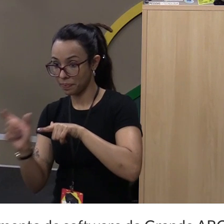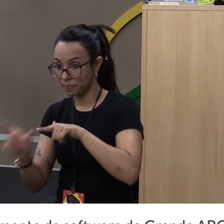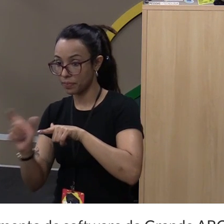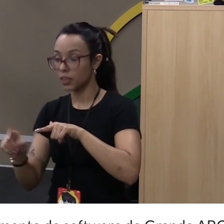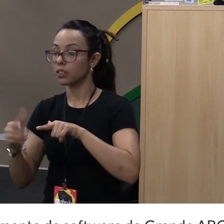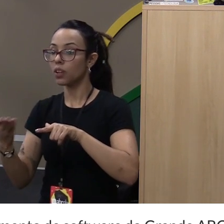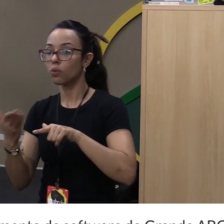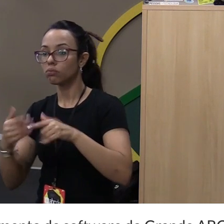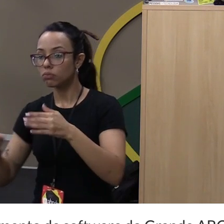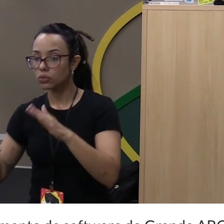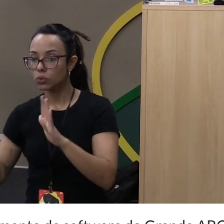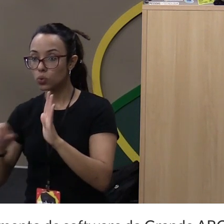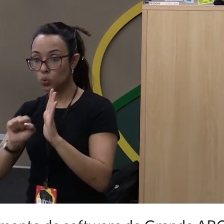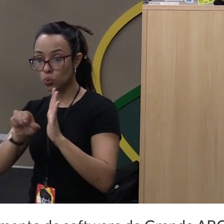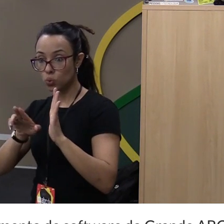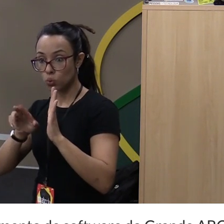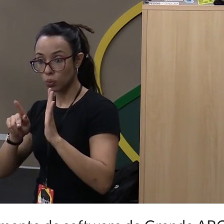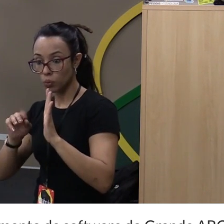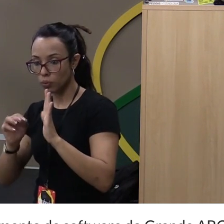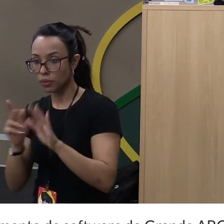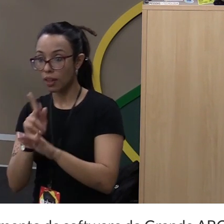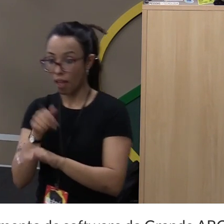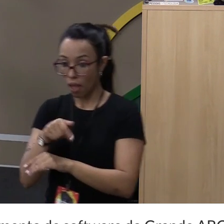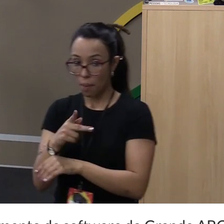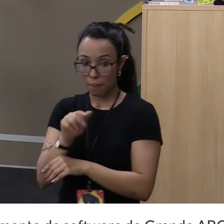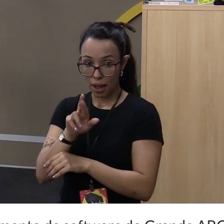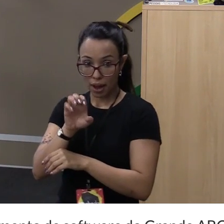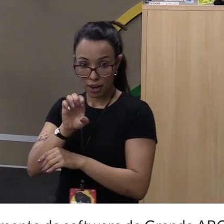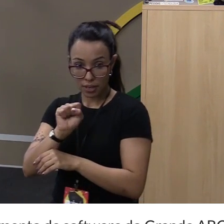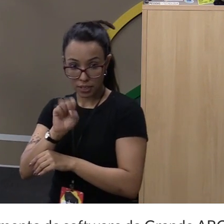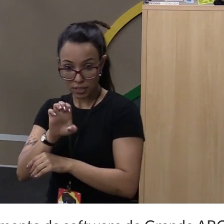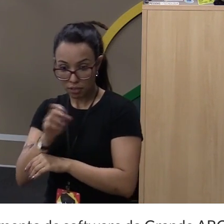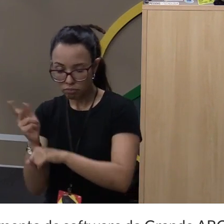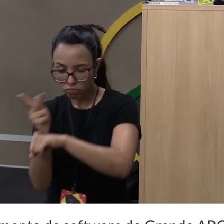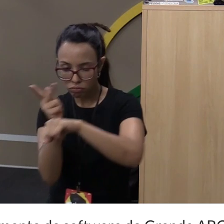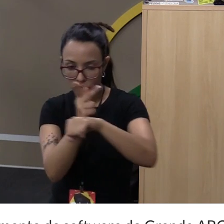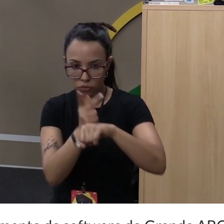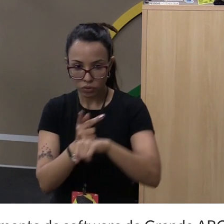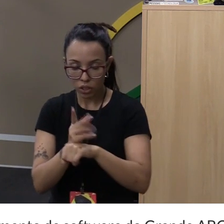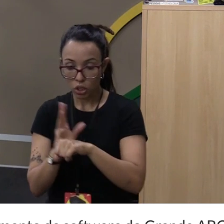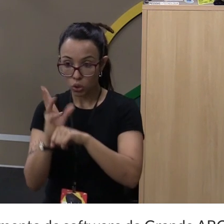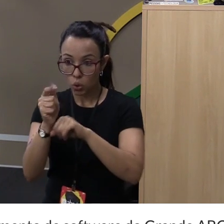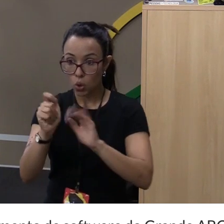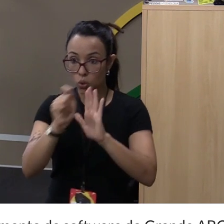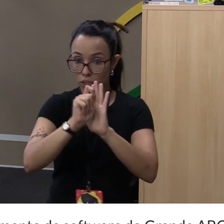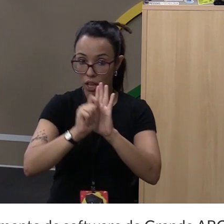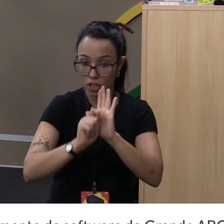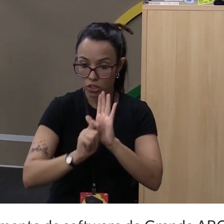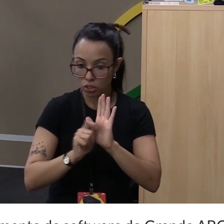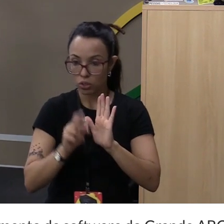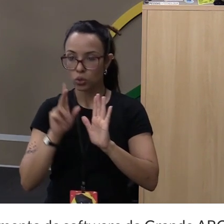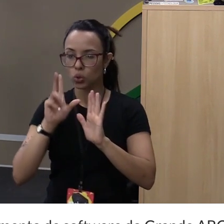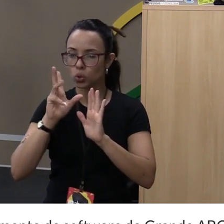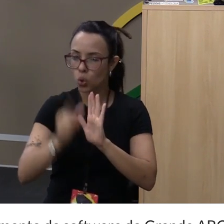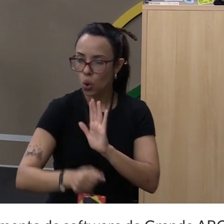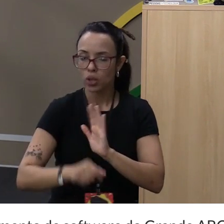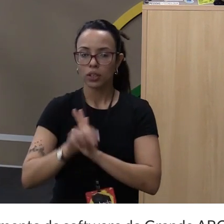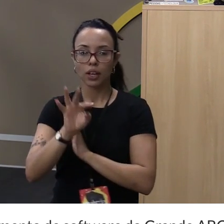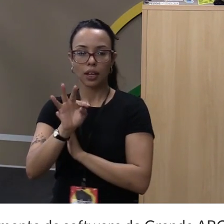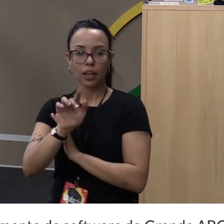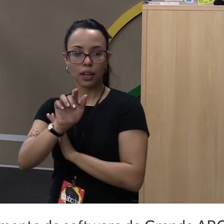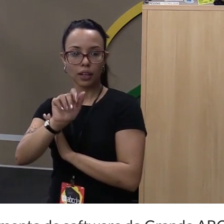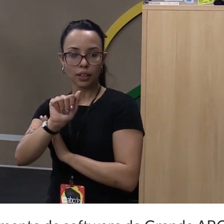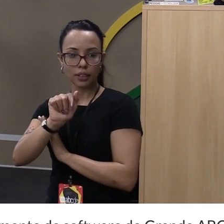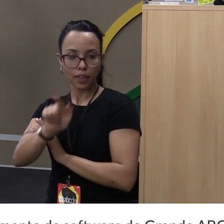que é o meu parser, eu vou procurar todos os articles, que são todas as tags articles, que